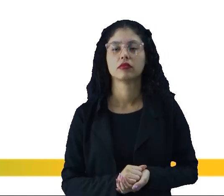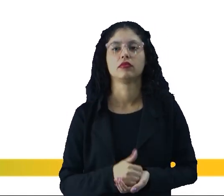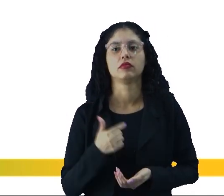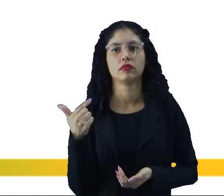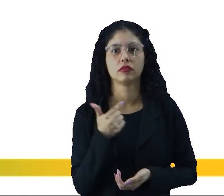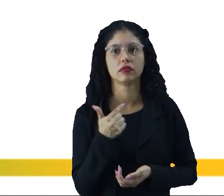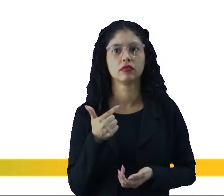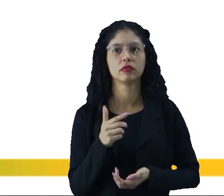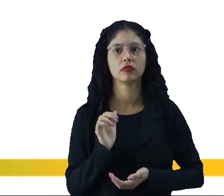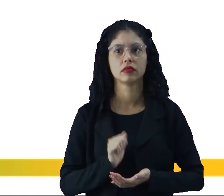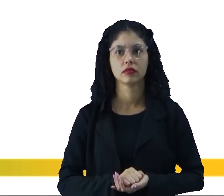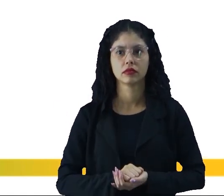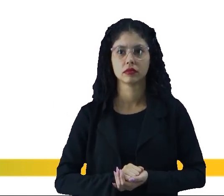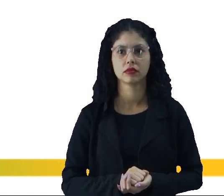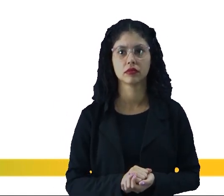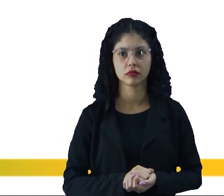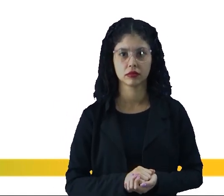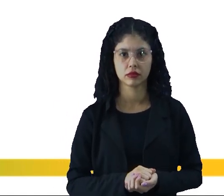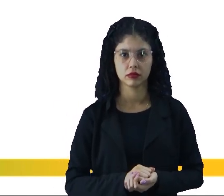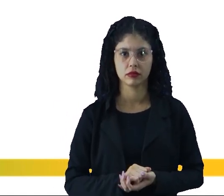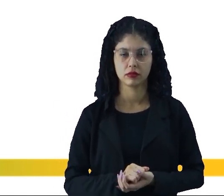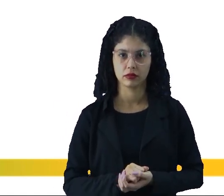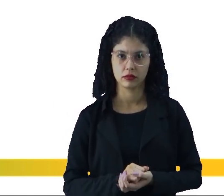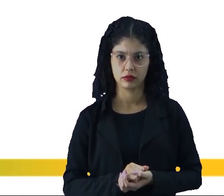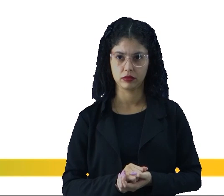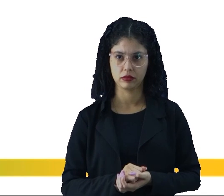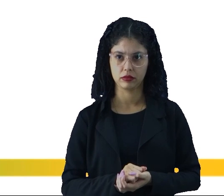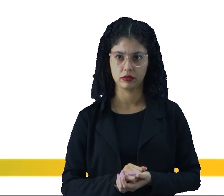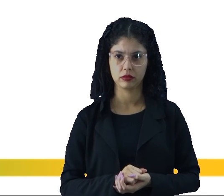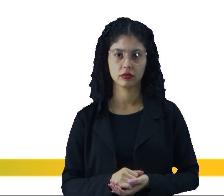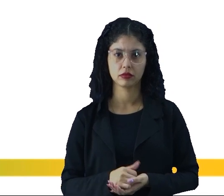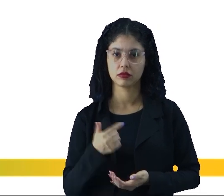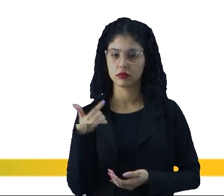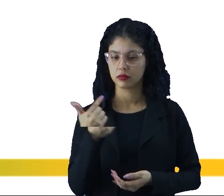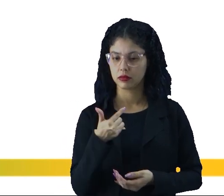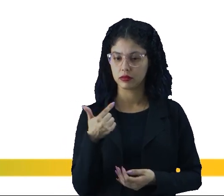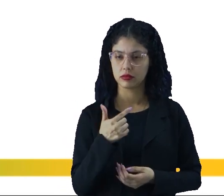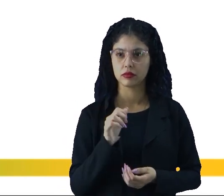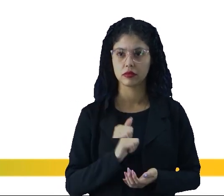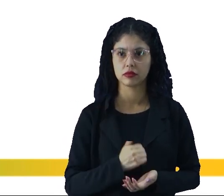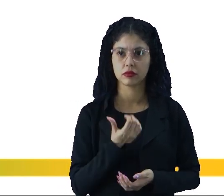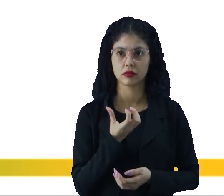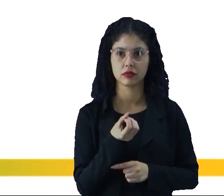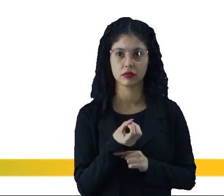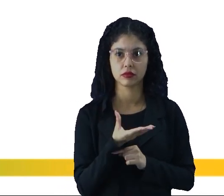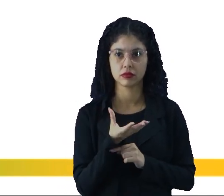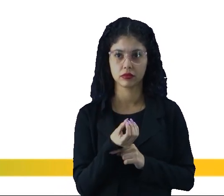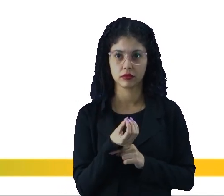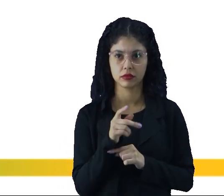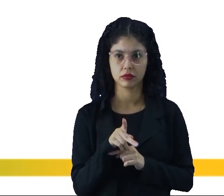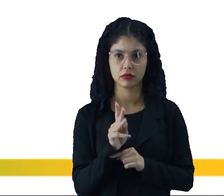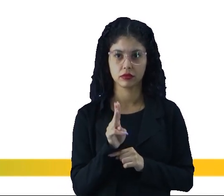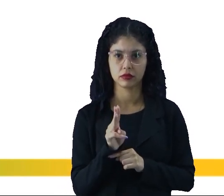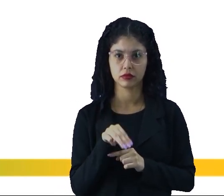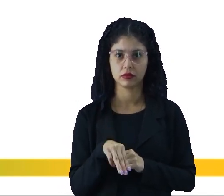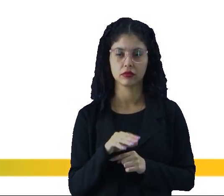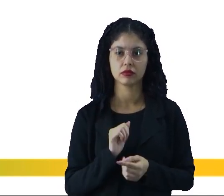segundo trecho ele o percurso do segundo trecho é de 60 km